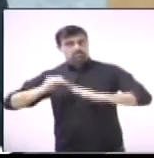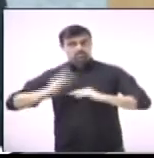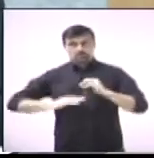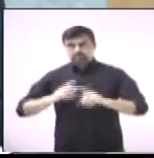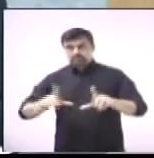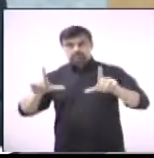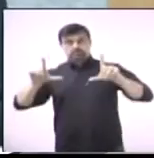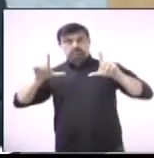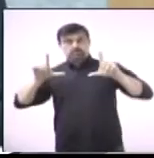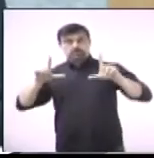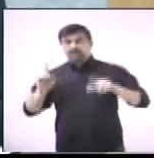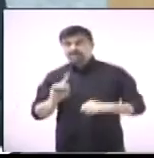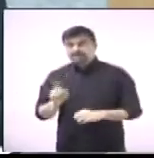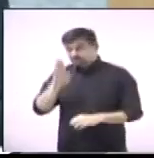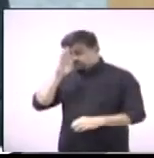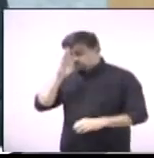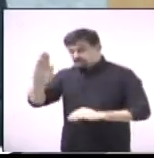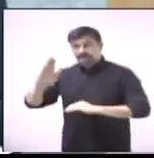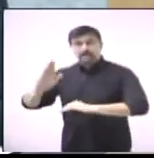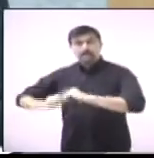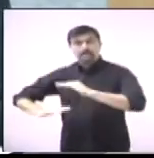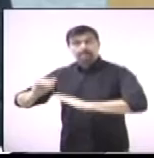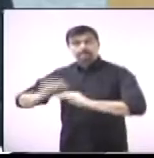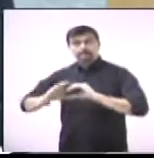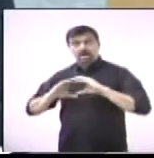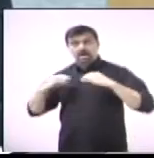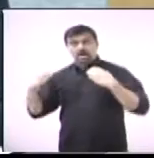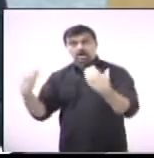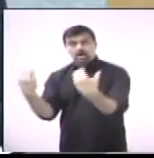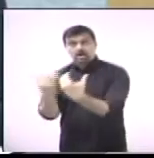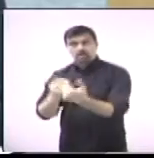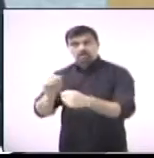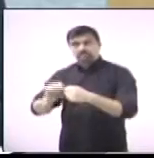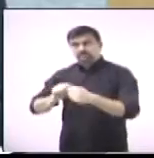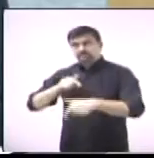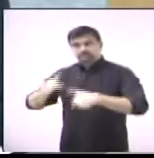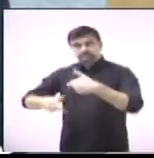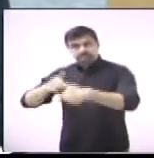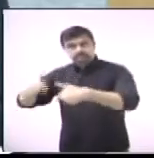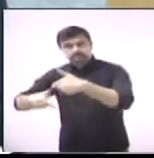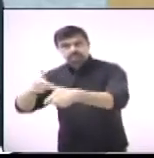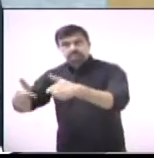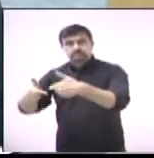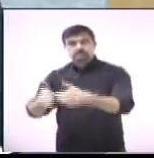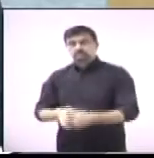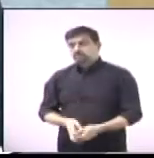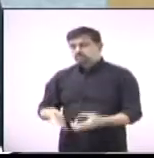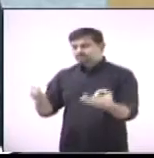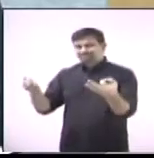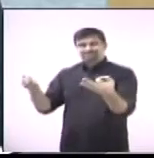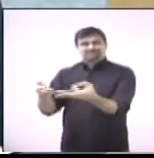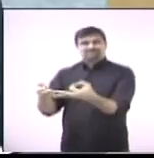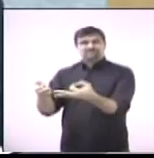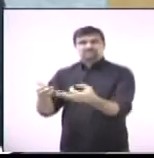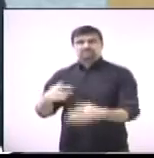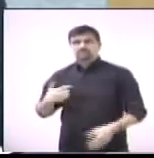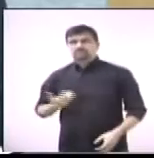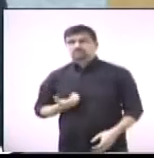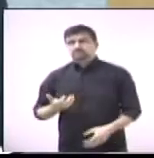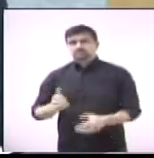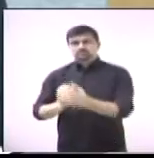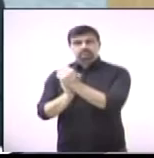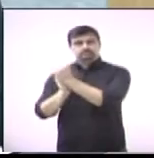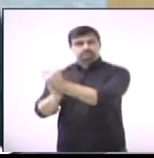faço aquilo. Ele vai direto e opera na comunidade e faz um trabalho que é inquestionável. Então, fica aqui os